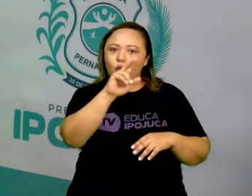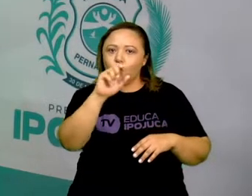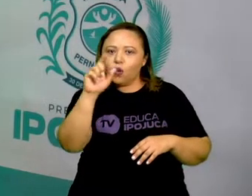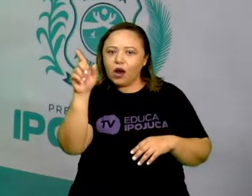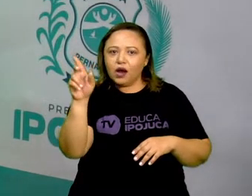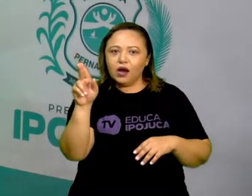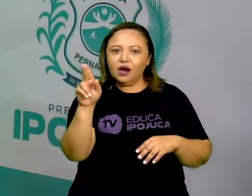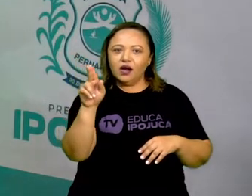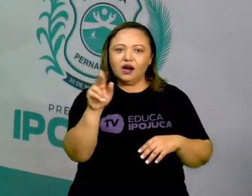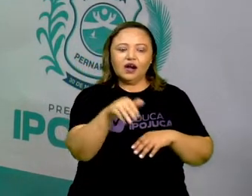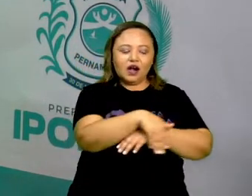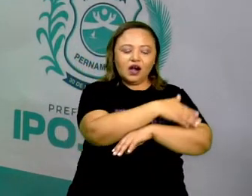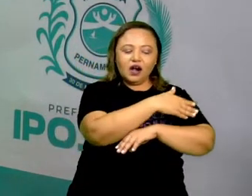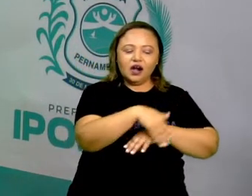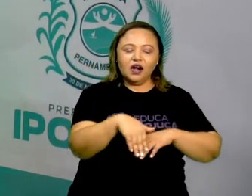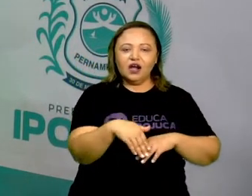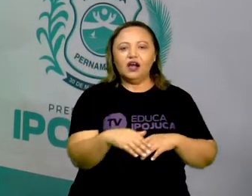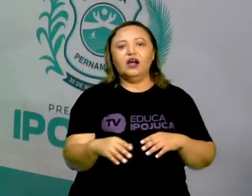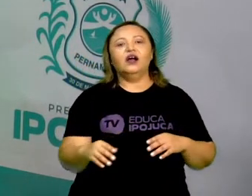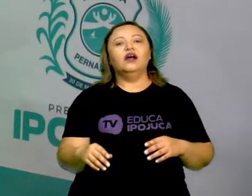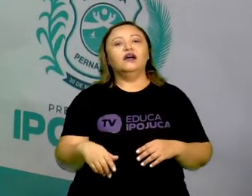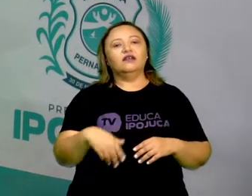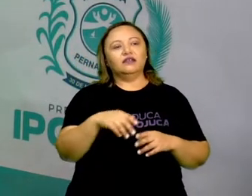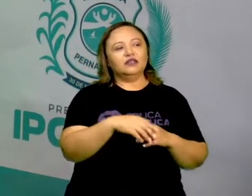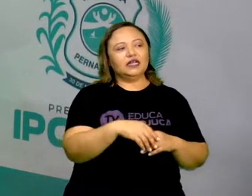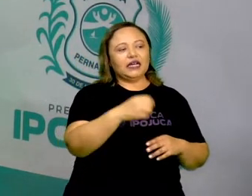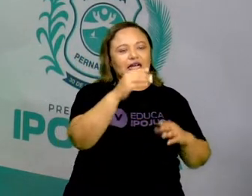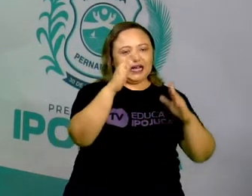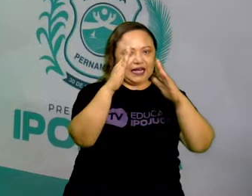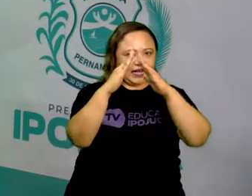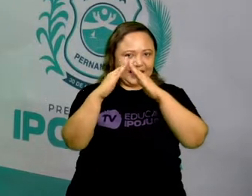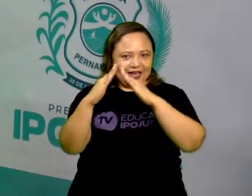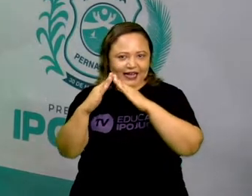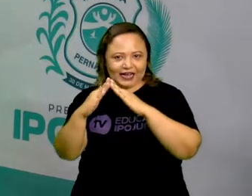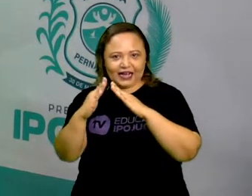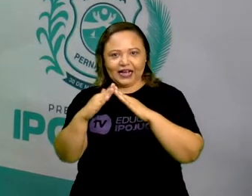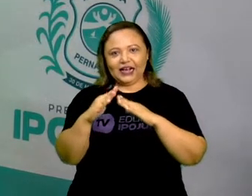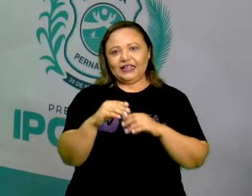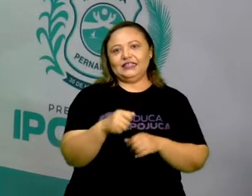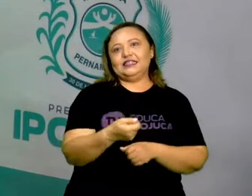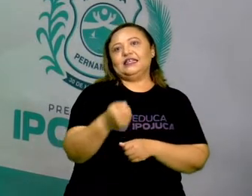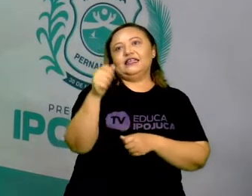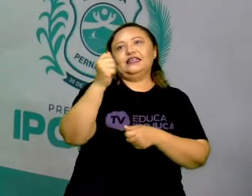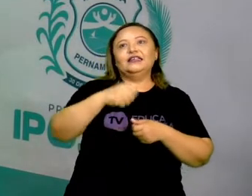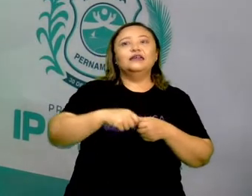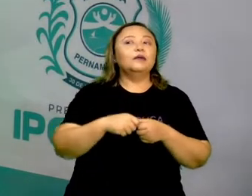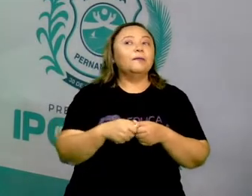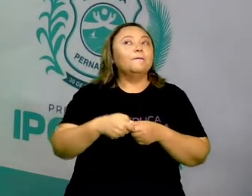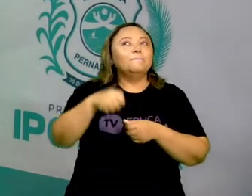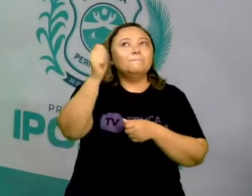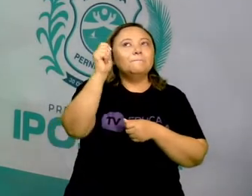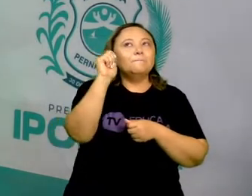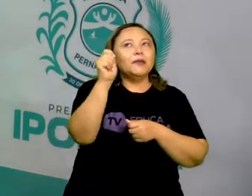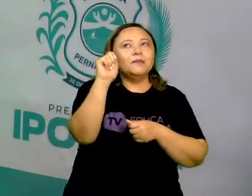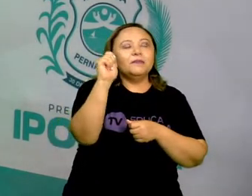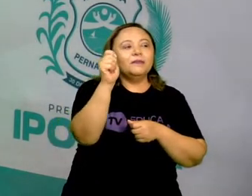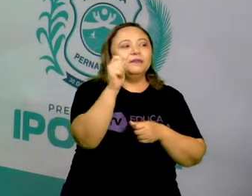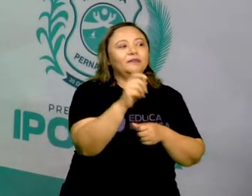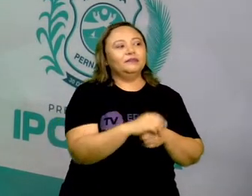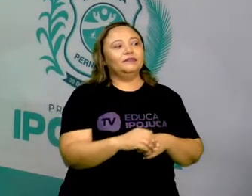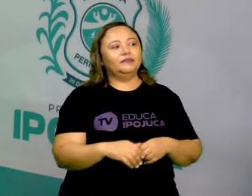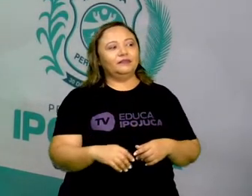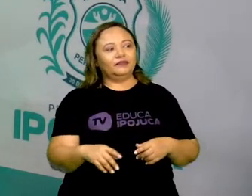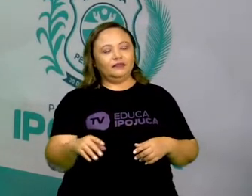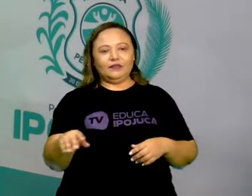número 25. Olha a referência, Casa das Pipas. Fábio,